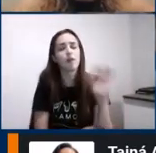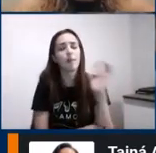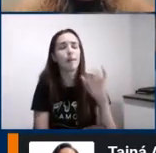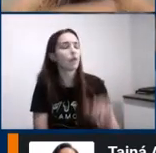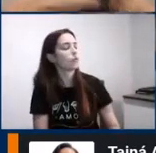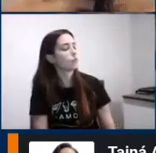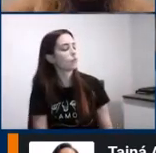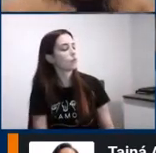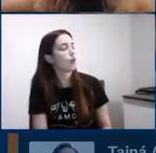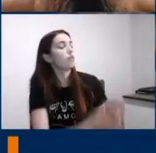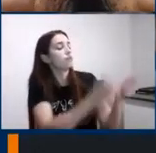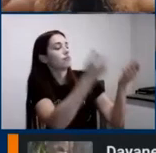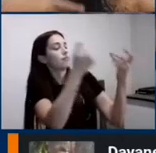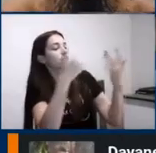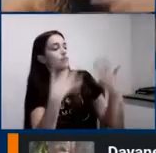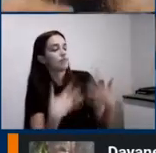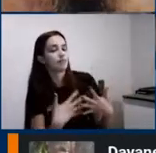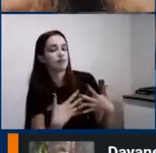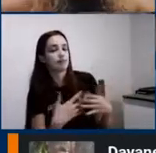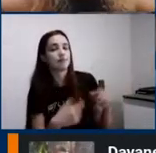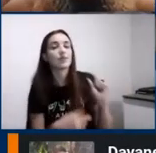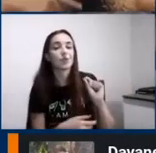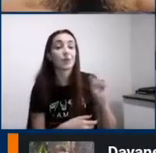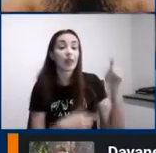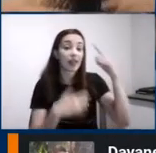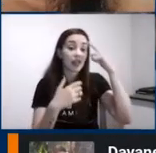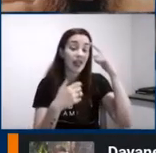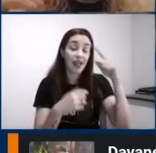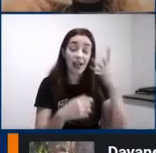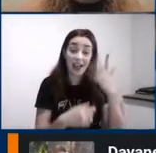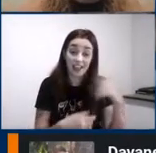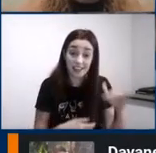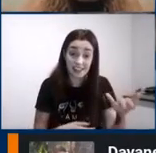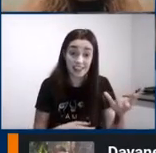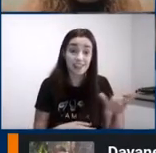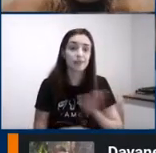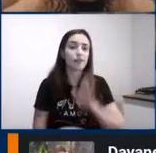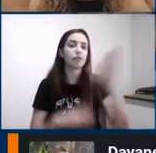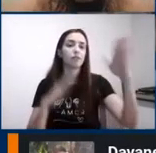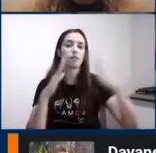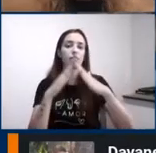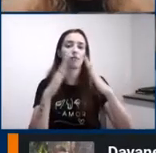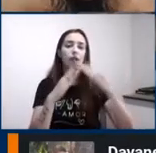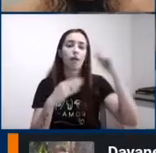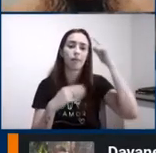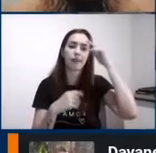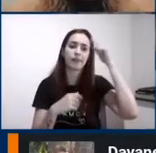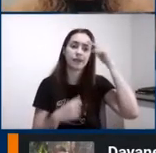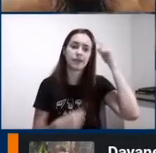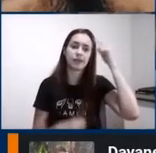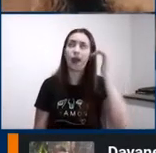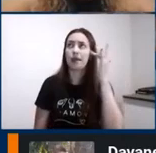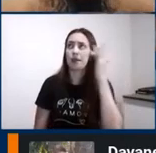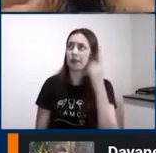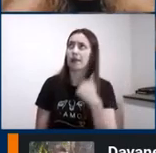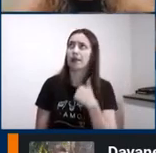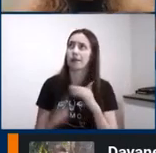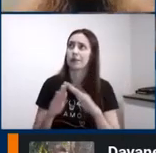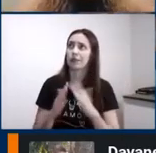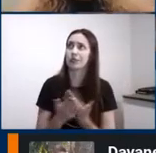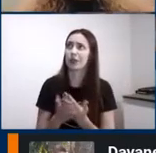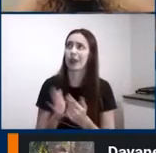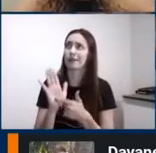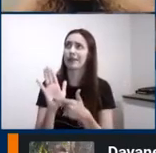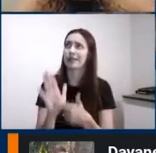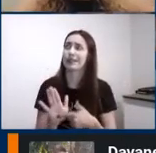a gente começa a deixar o cérebro já preparado e com uma pré-ativação para o conteúdo que vai vir para o conteúdo que vai ser